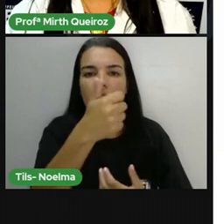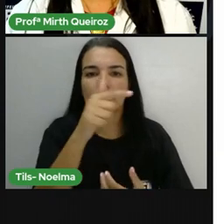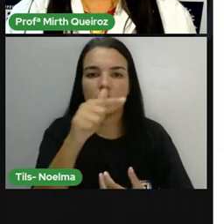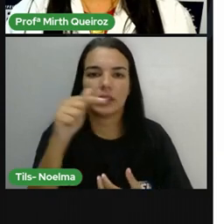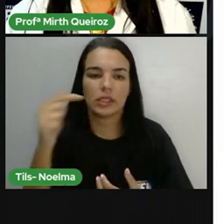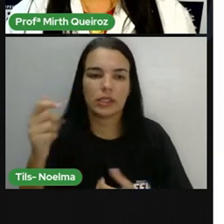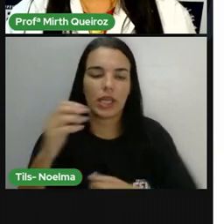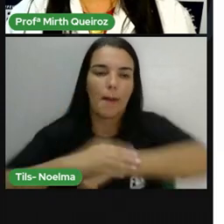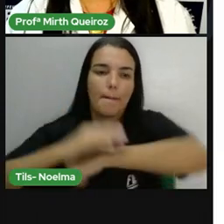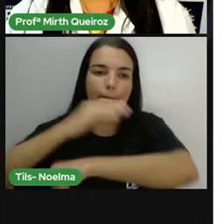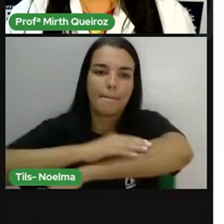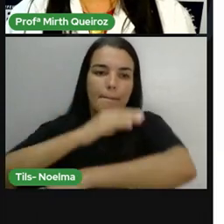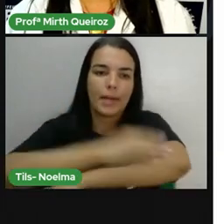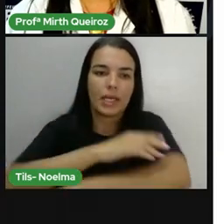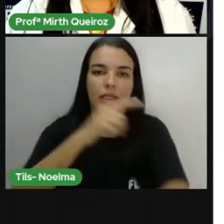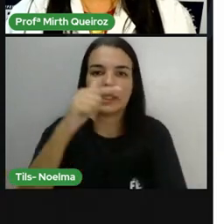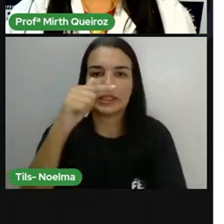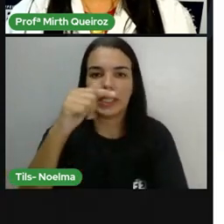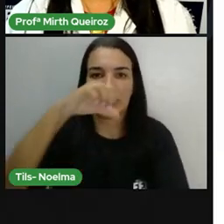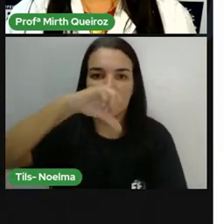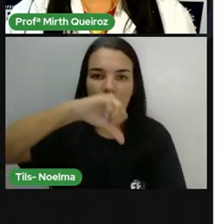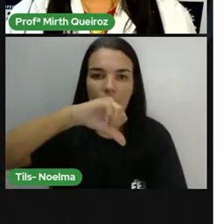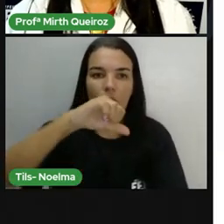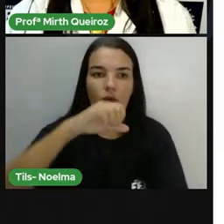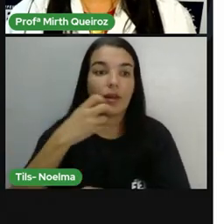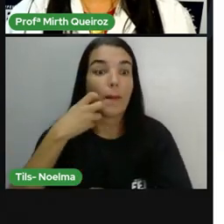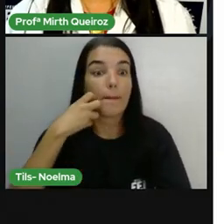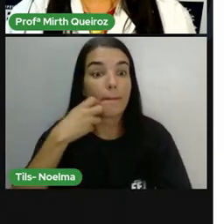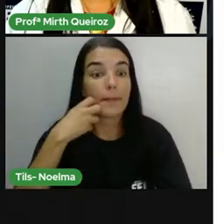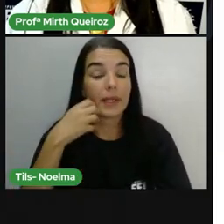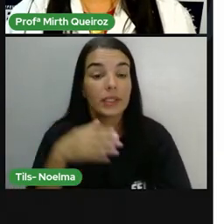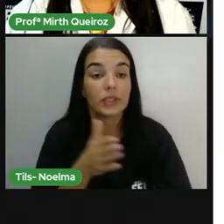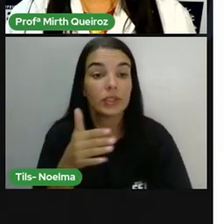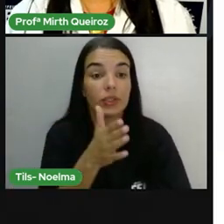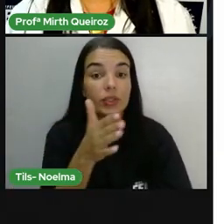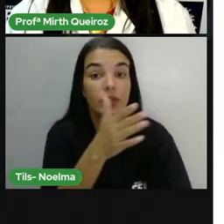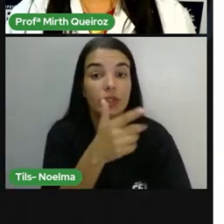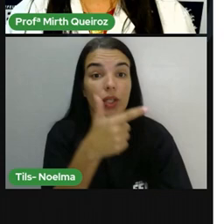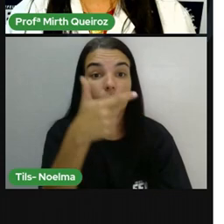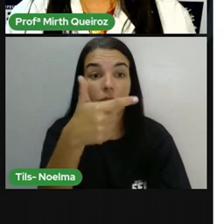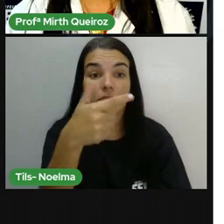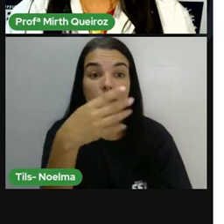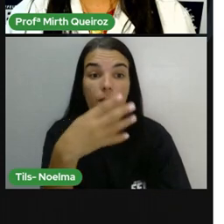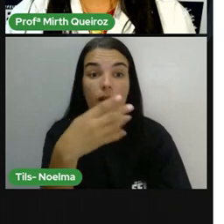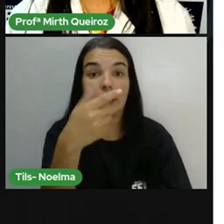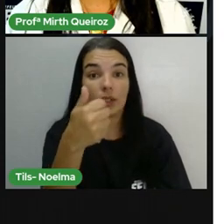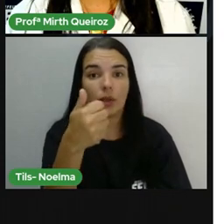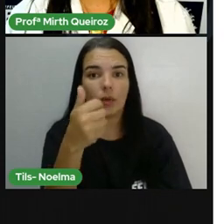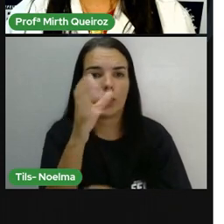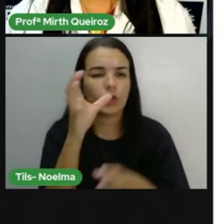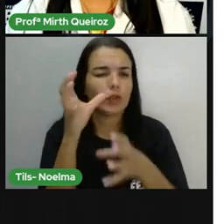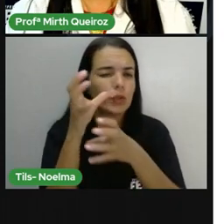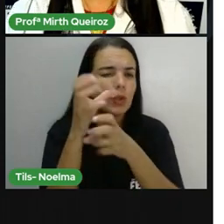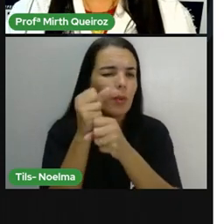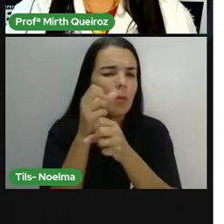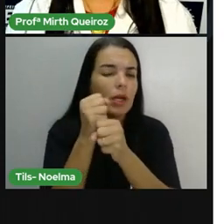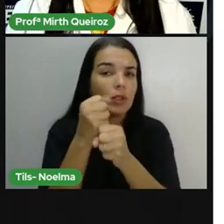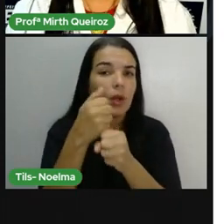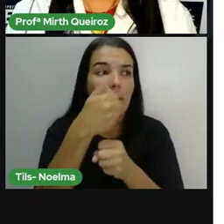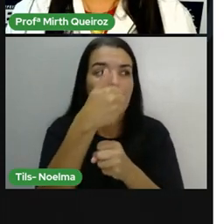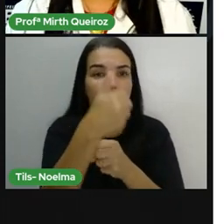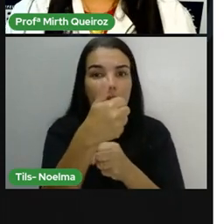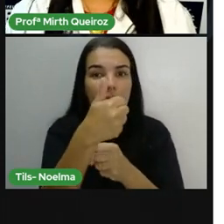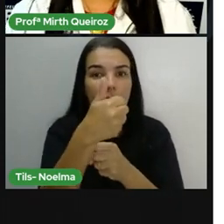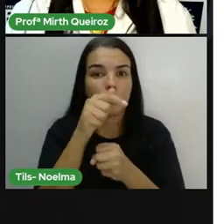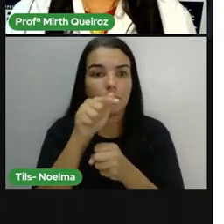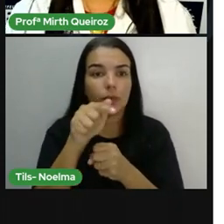peixes 241, tendo um total de 1.266 espécies. Esses são